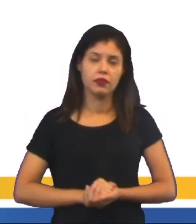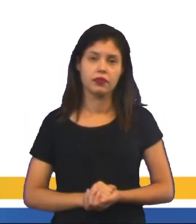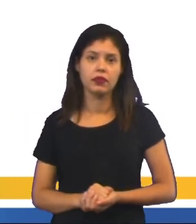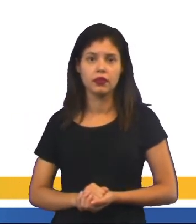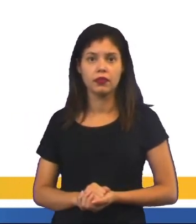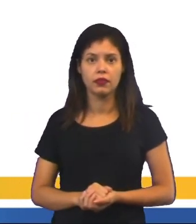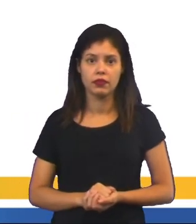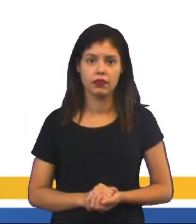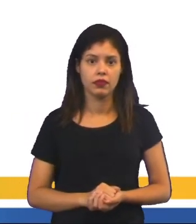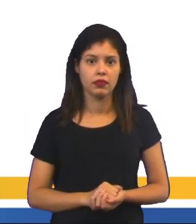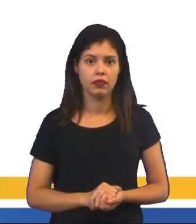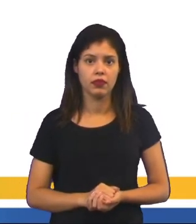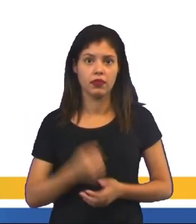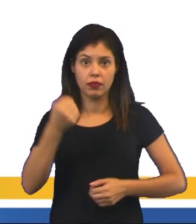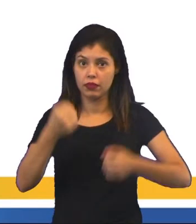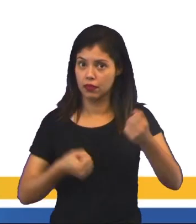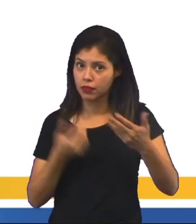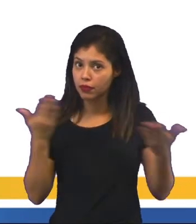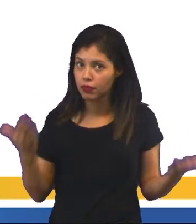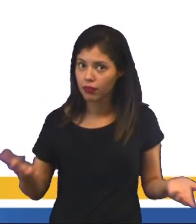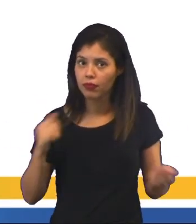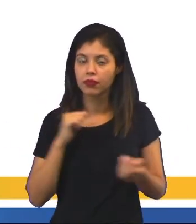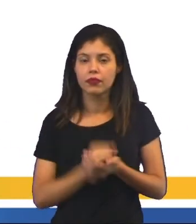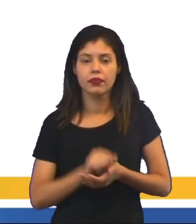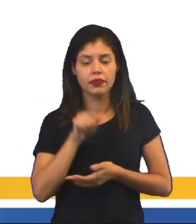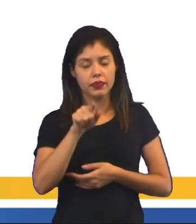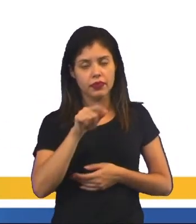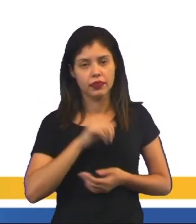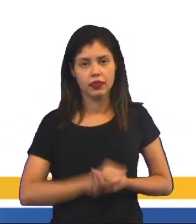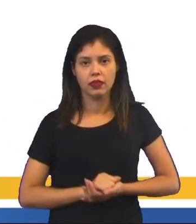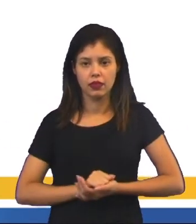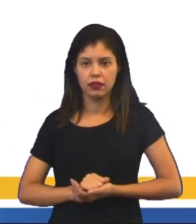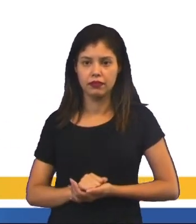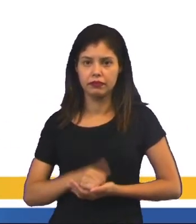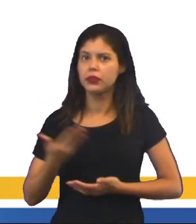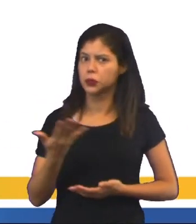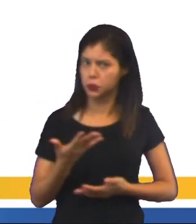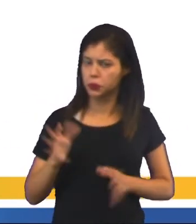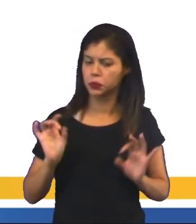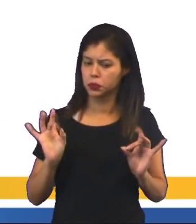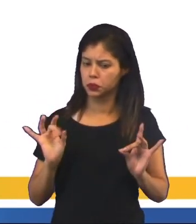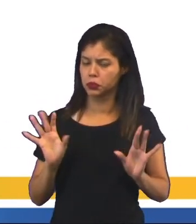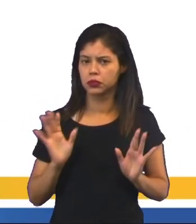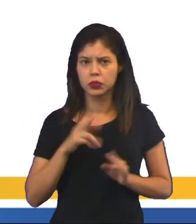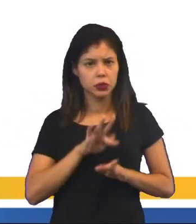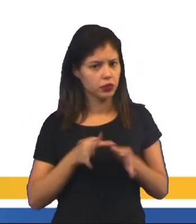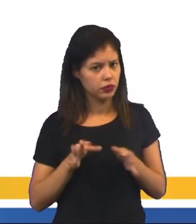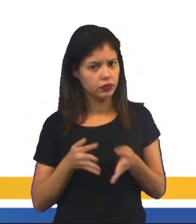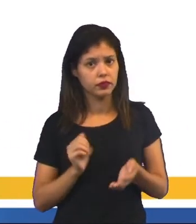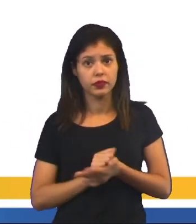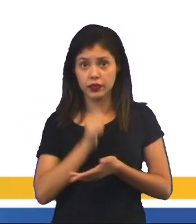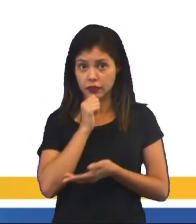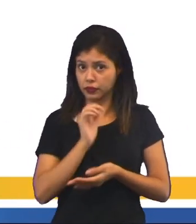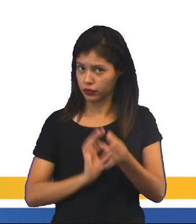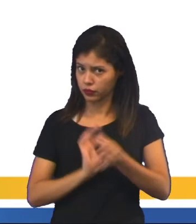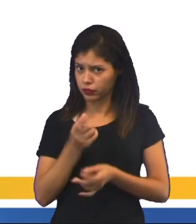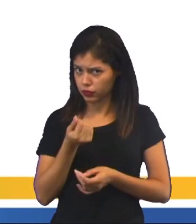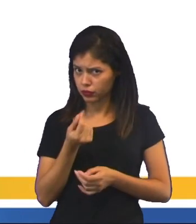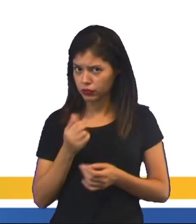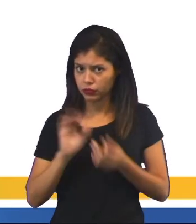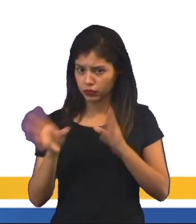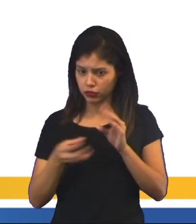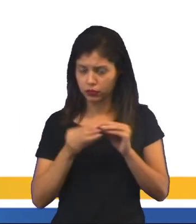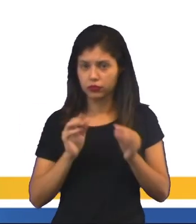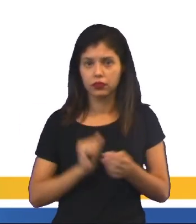um carro, um carro desses básico, claro, ainda vai precisar de alguns reais para